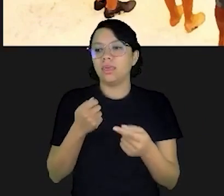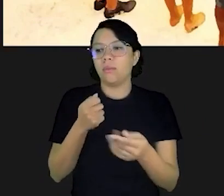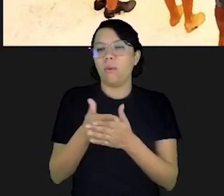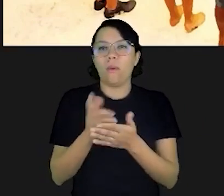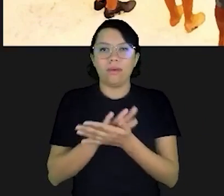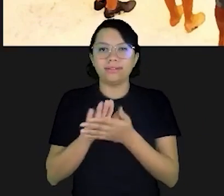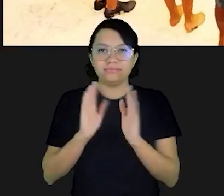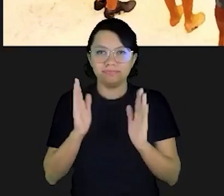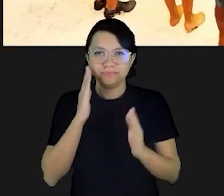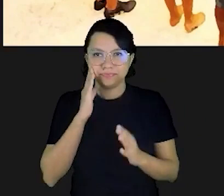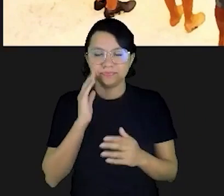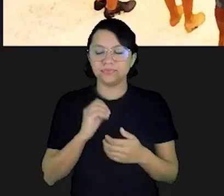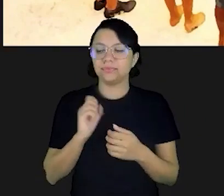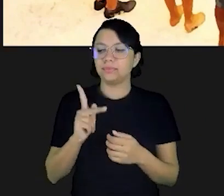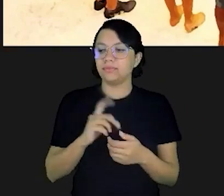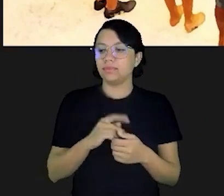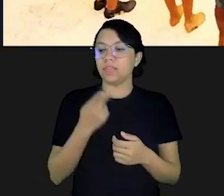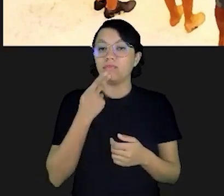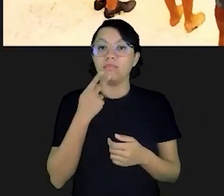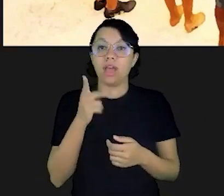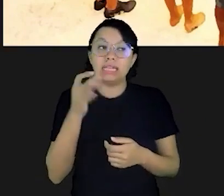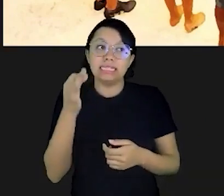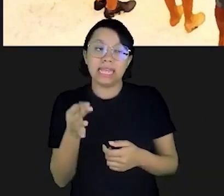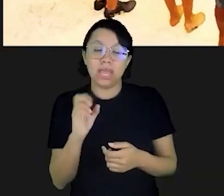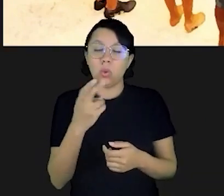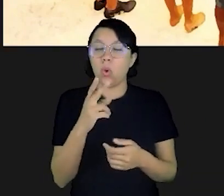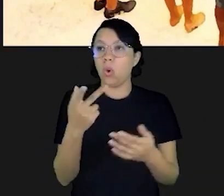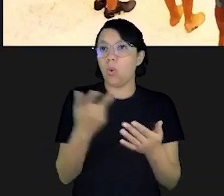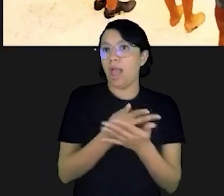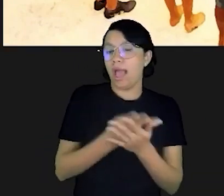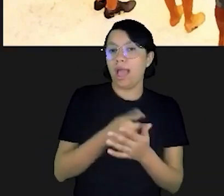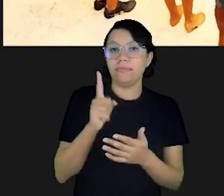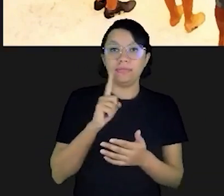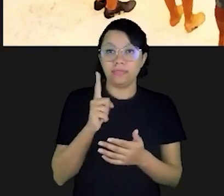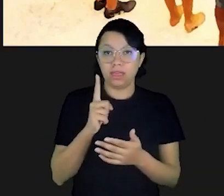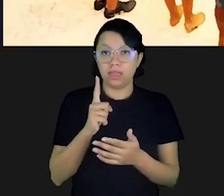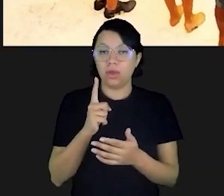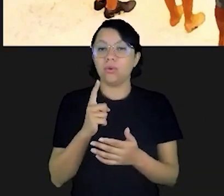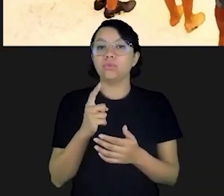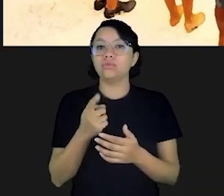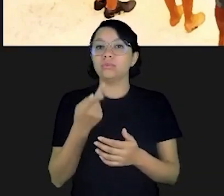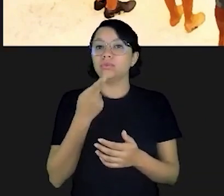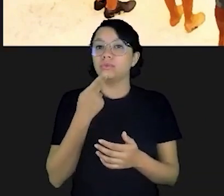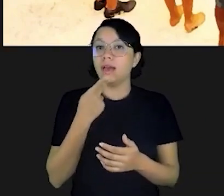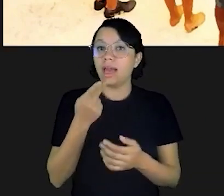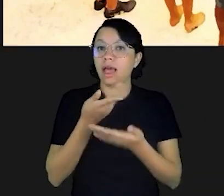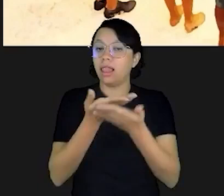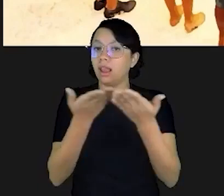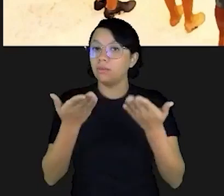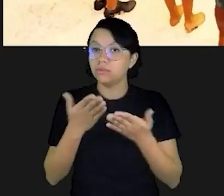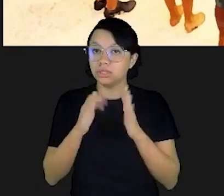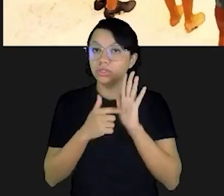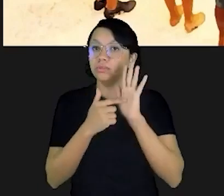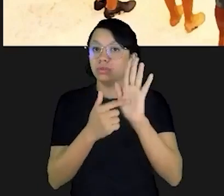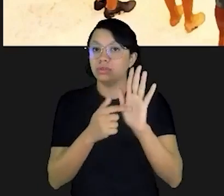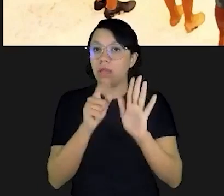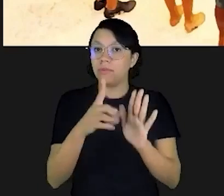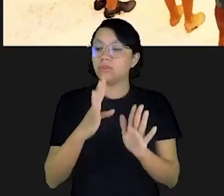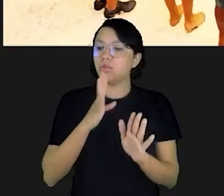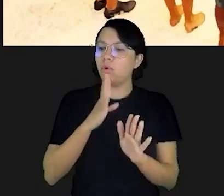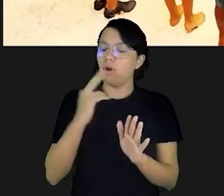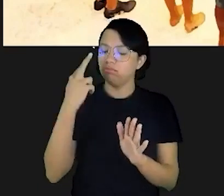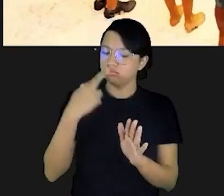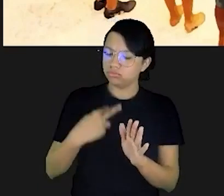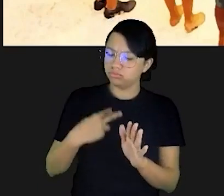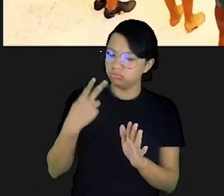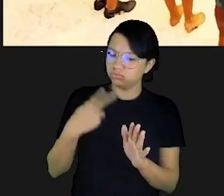dizer a nenhum de vocês o que é o certo e o que é o errado. Nós vamos instrumentalizar cada um de vocês para que vocês se conheçam,